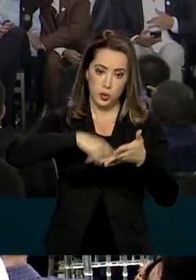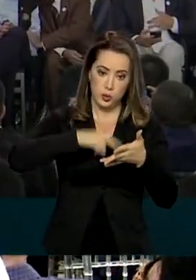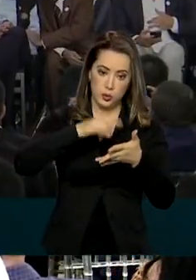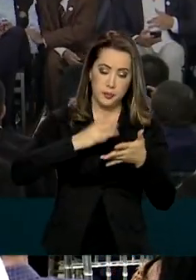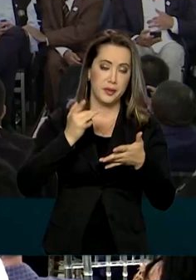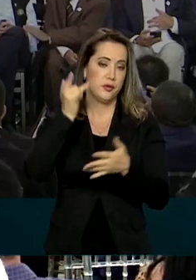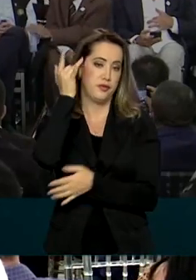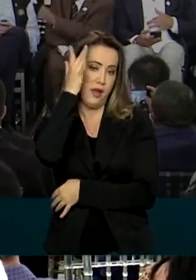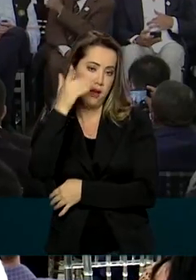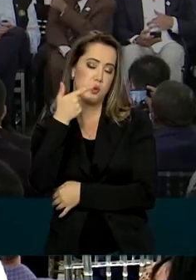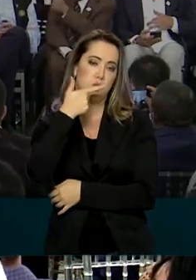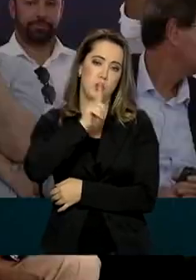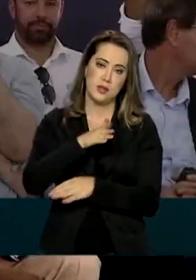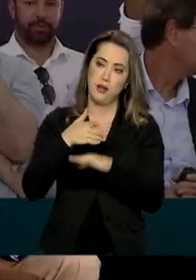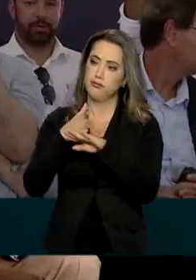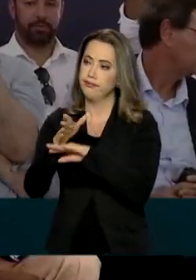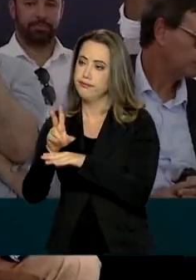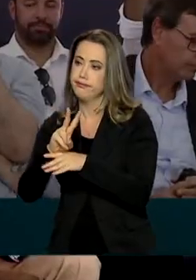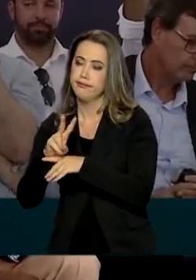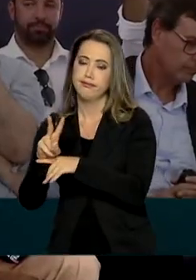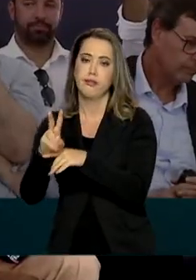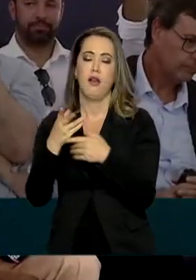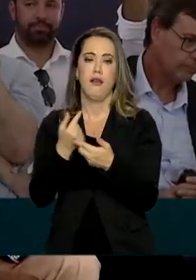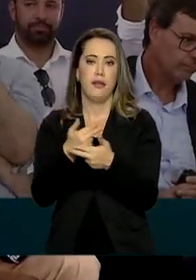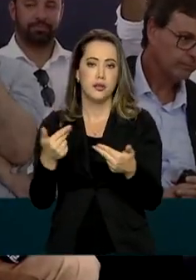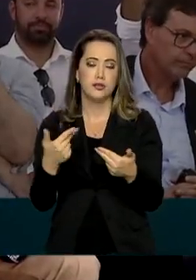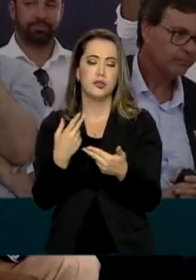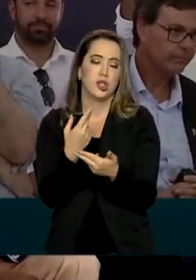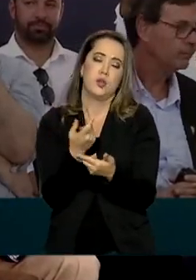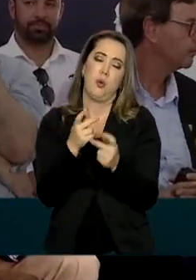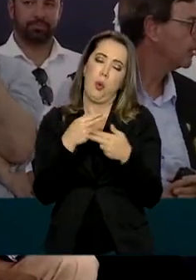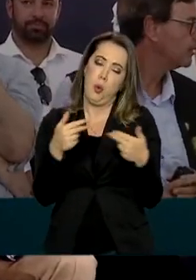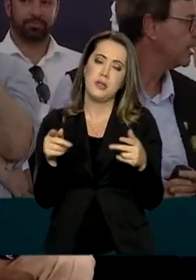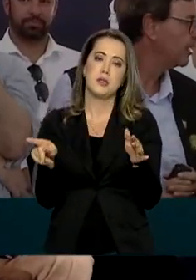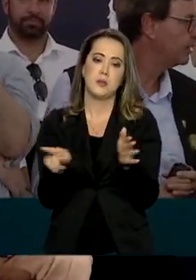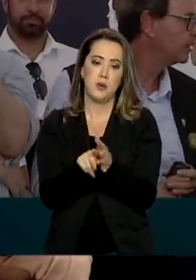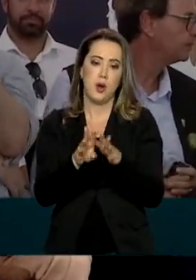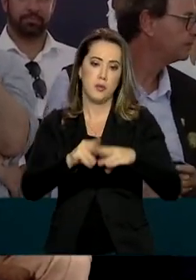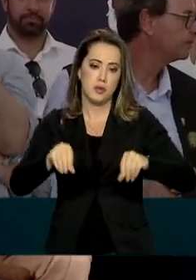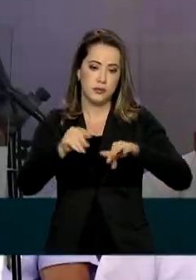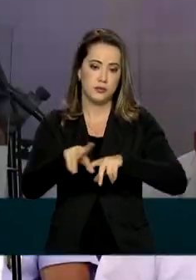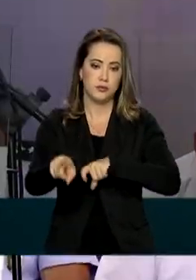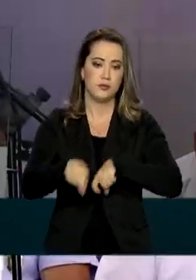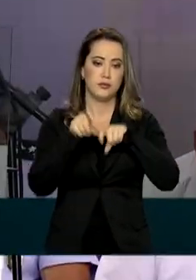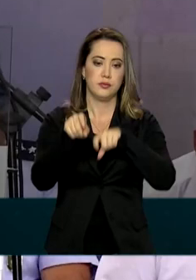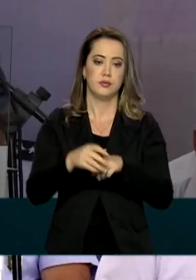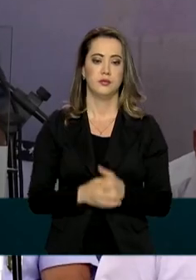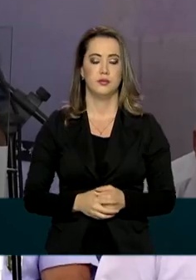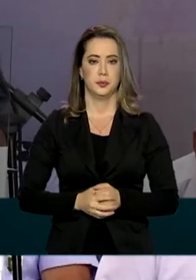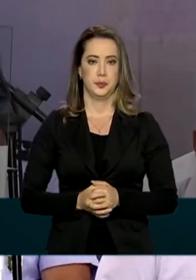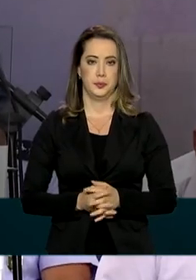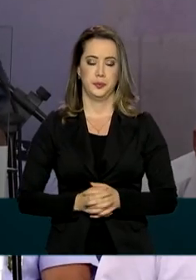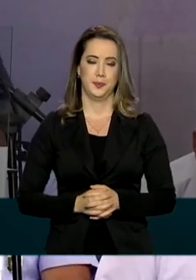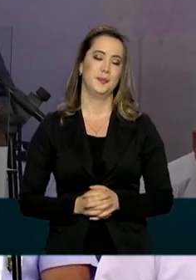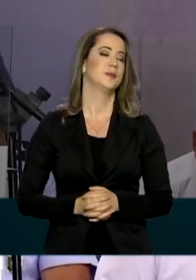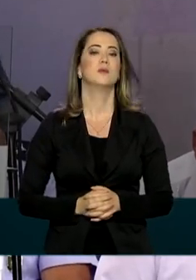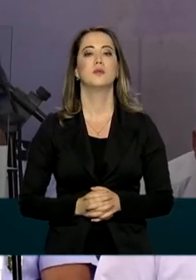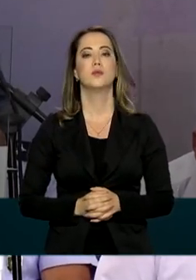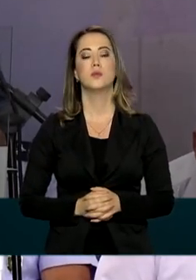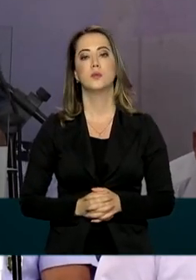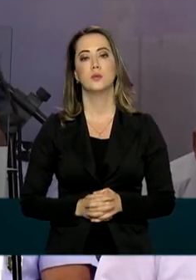têm mais facilidade para acessar programas de governo e pegar crédito para investir na terra, por exemplo. Não existe preço